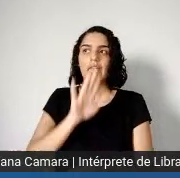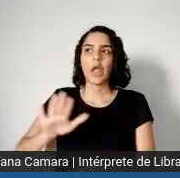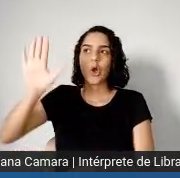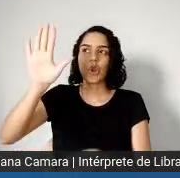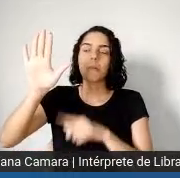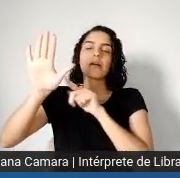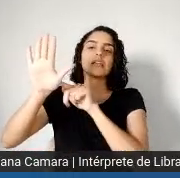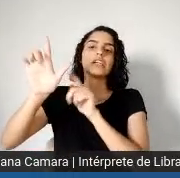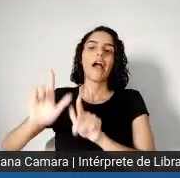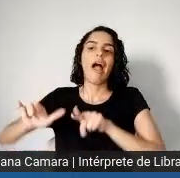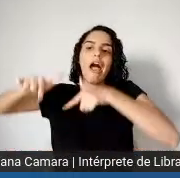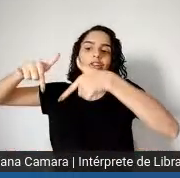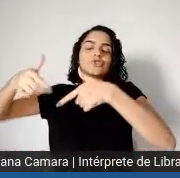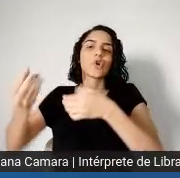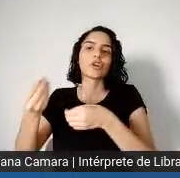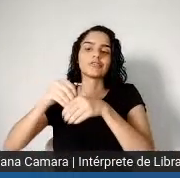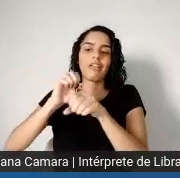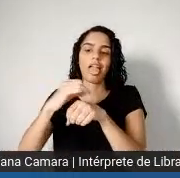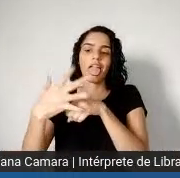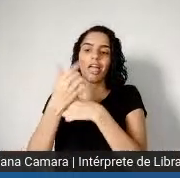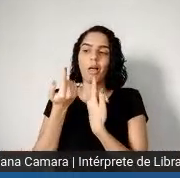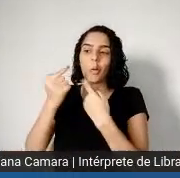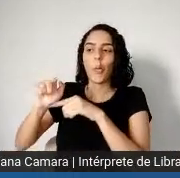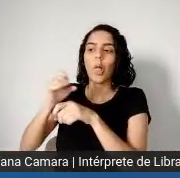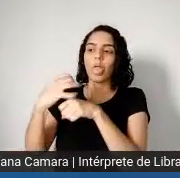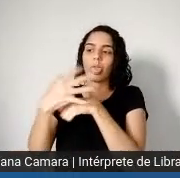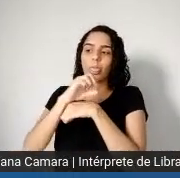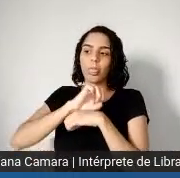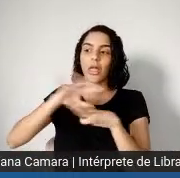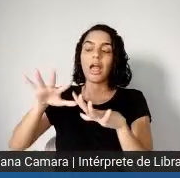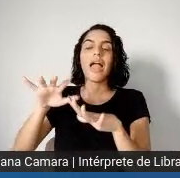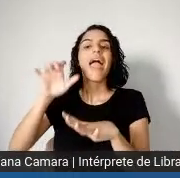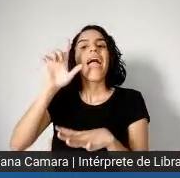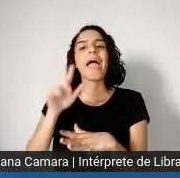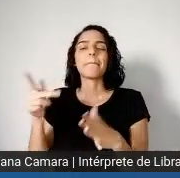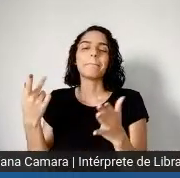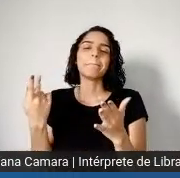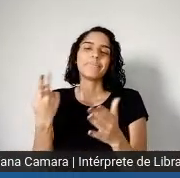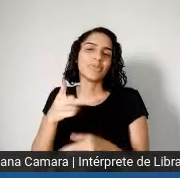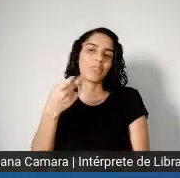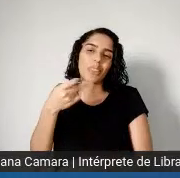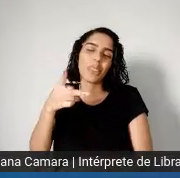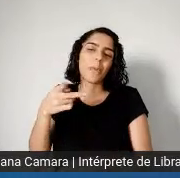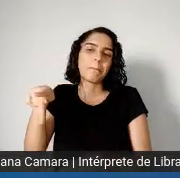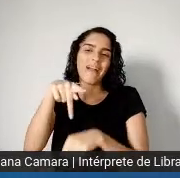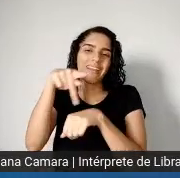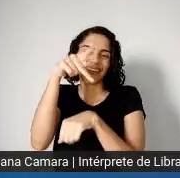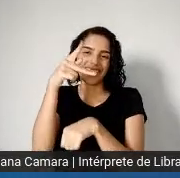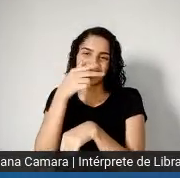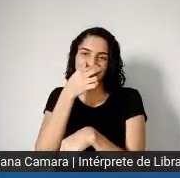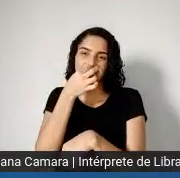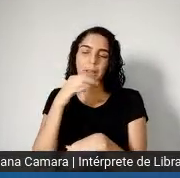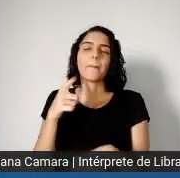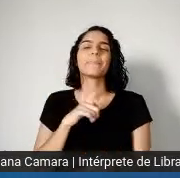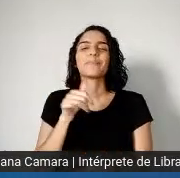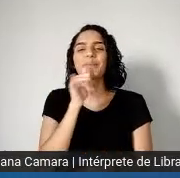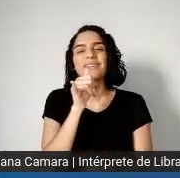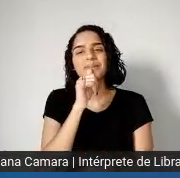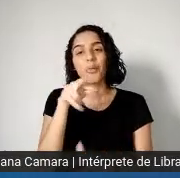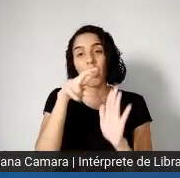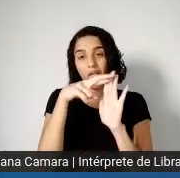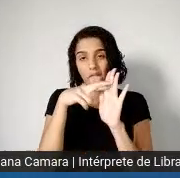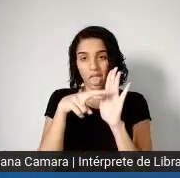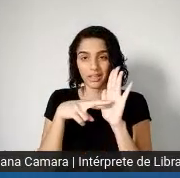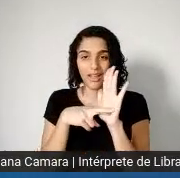nacionalizadas, né, foram, cada país tomou suas ações, né, isso é, é, é, uma questão para reflexão, né,